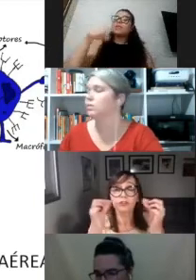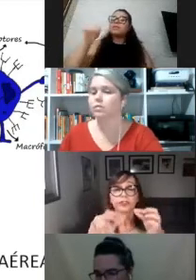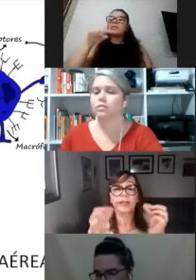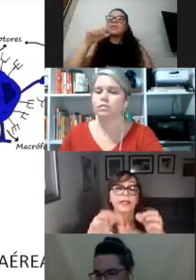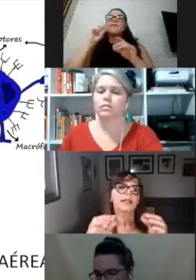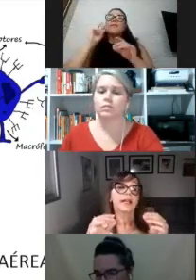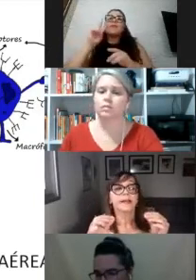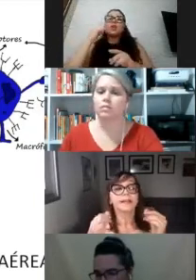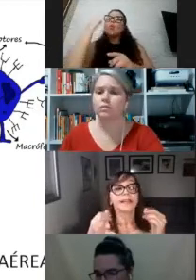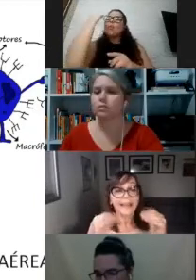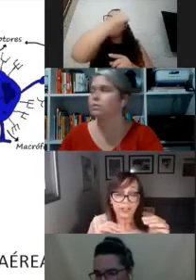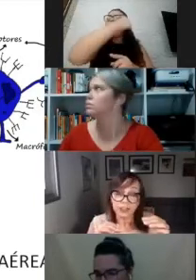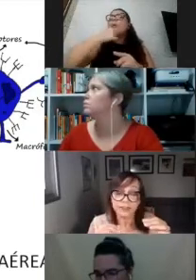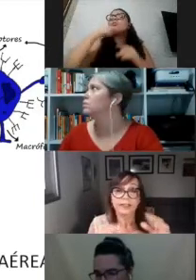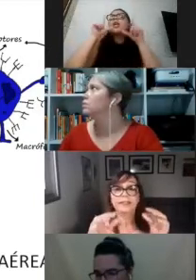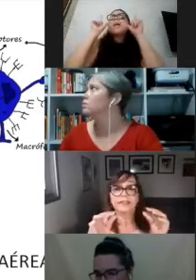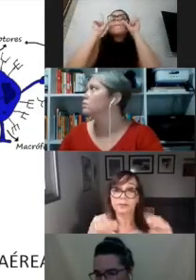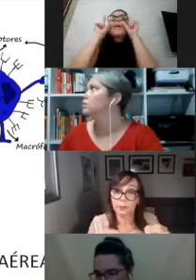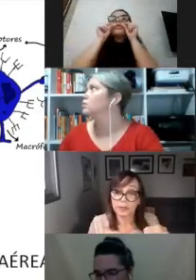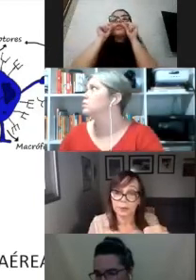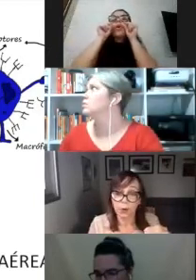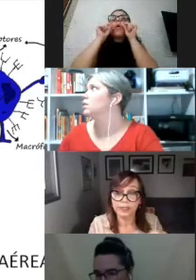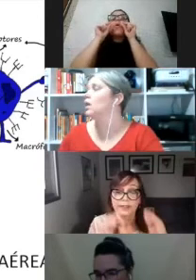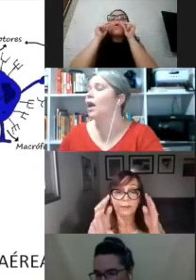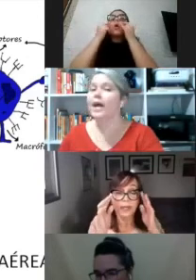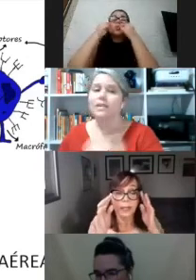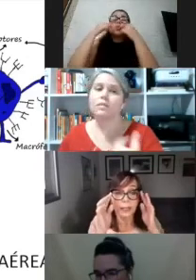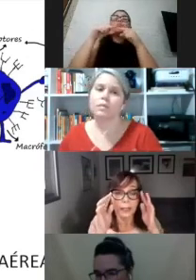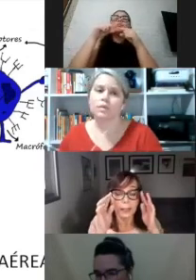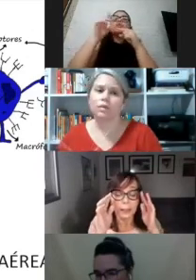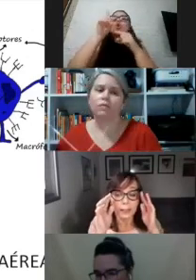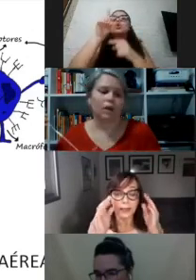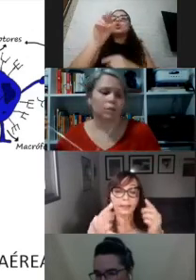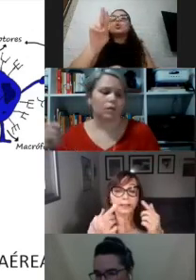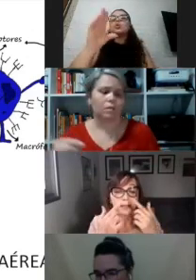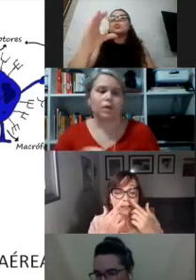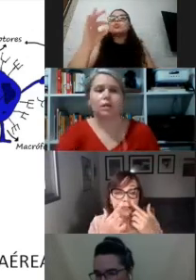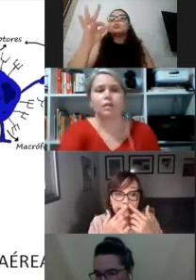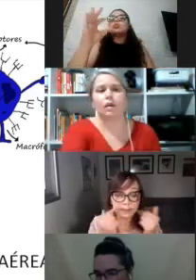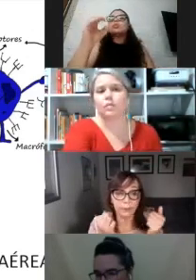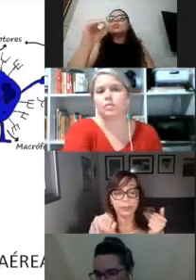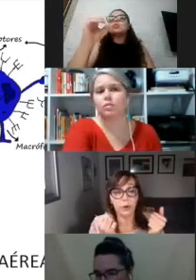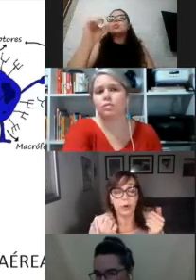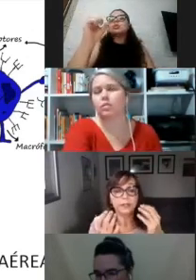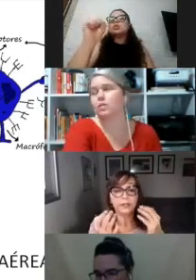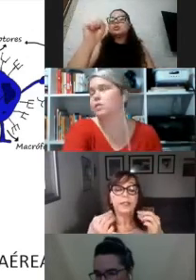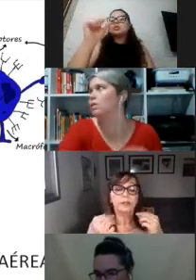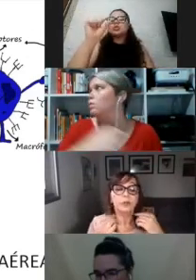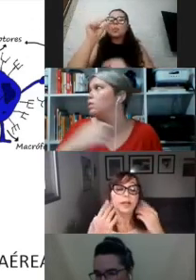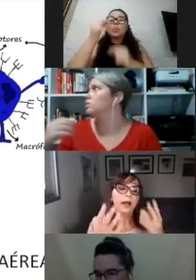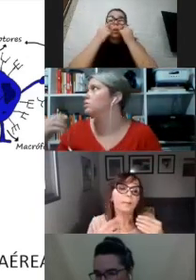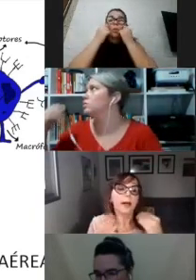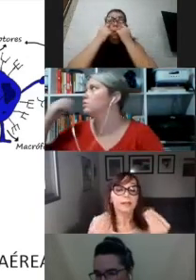onde tem drenagem de secreção são menores, as narinas são menores,